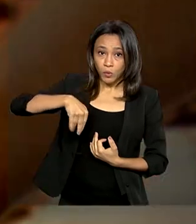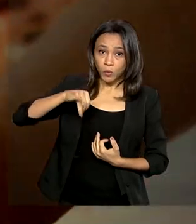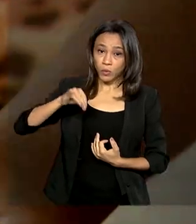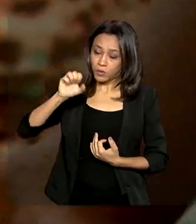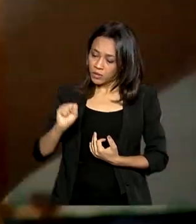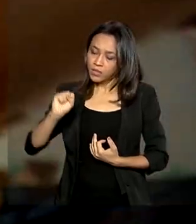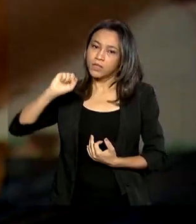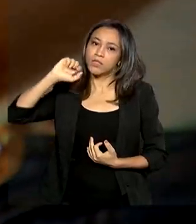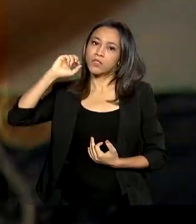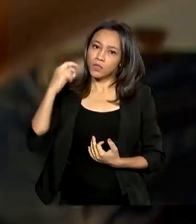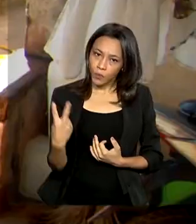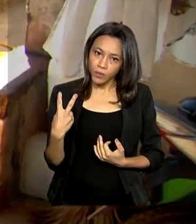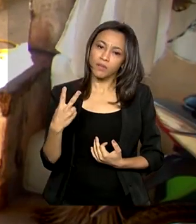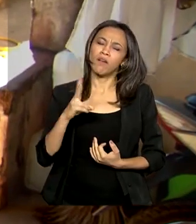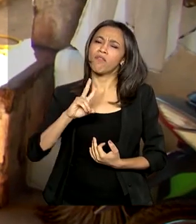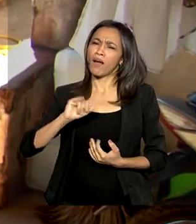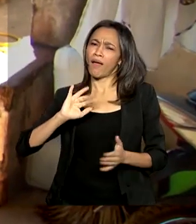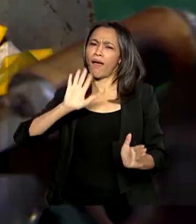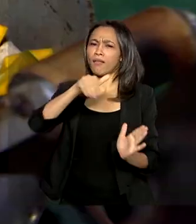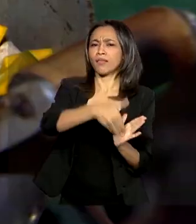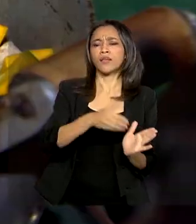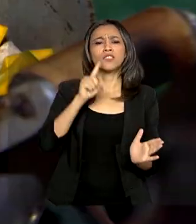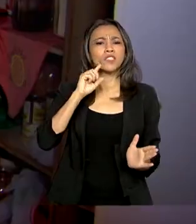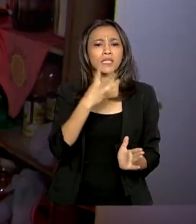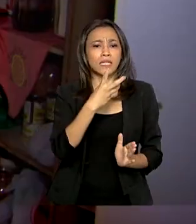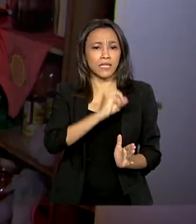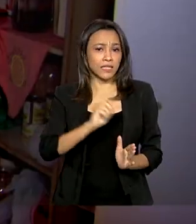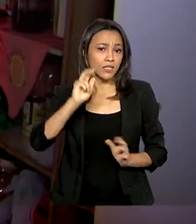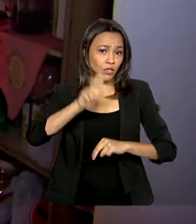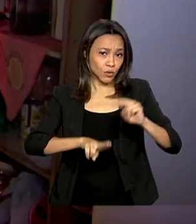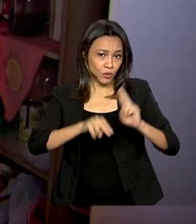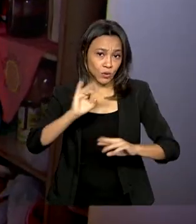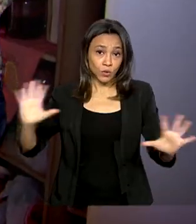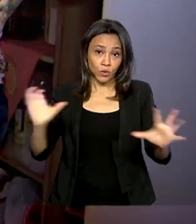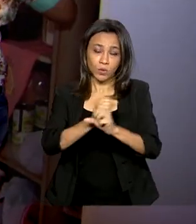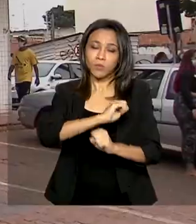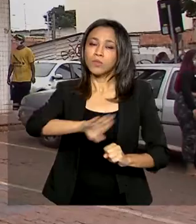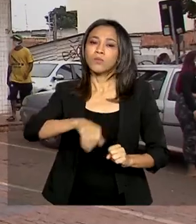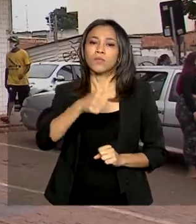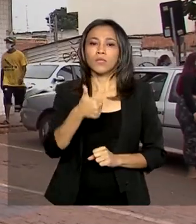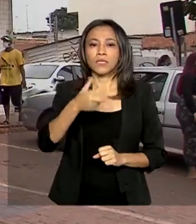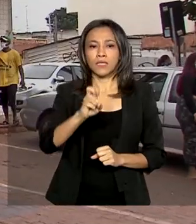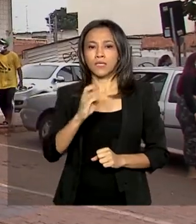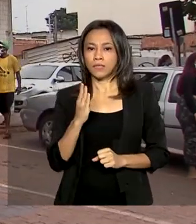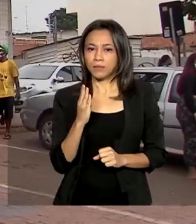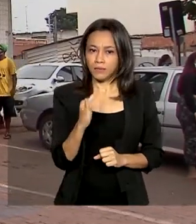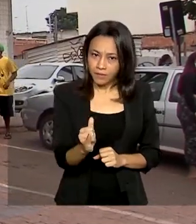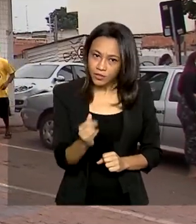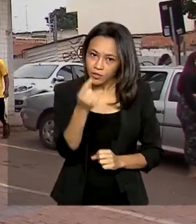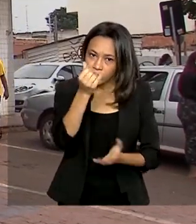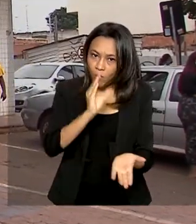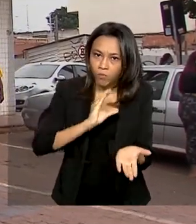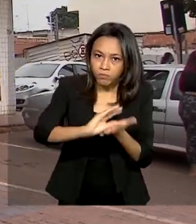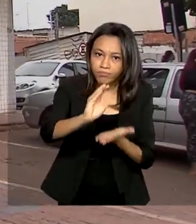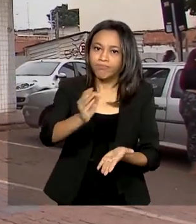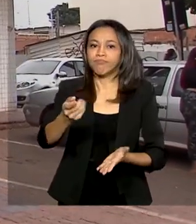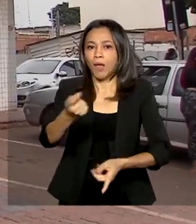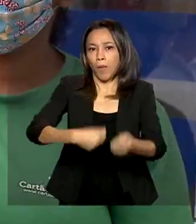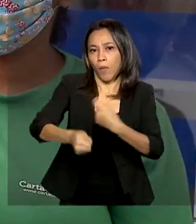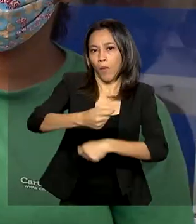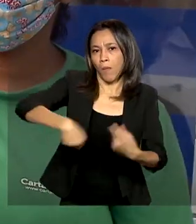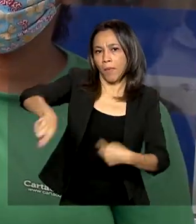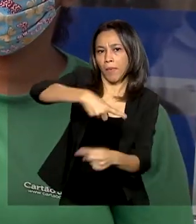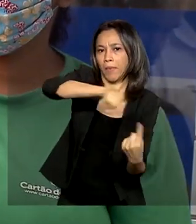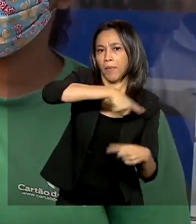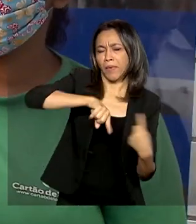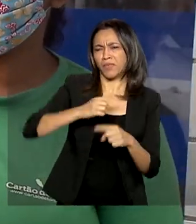esse grupo vai até o dia 30 de junho, somando mais de 15 bilhões de reais em recursos injetados na economia. Desde o dia 9 de abril,